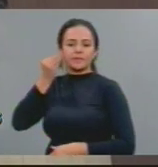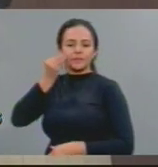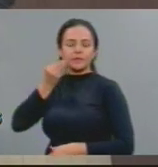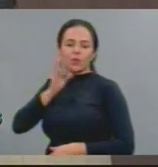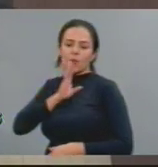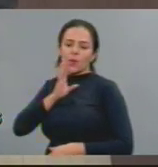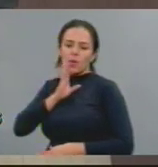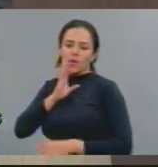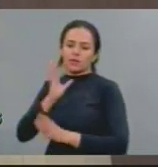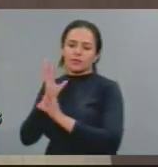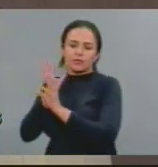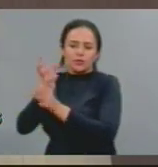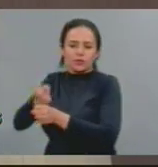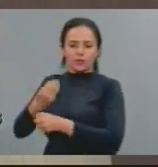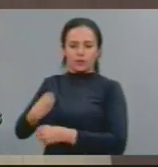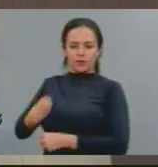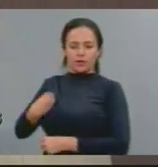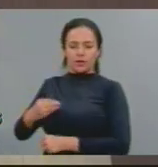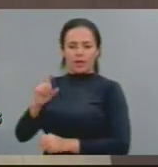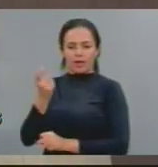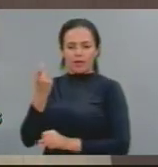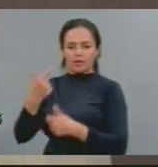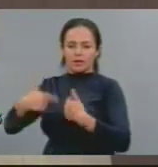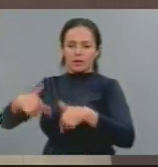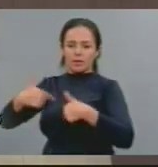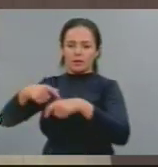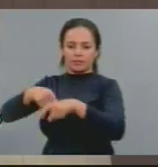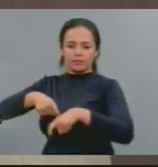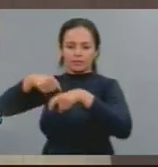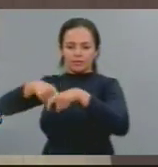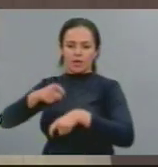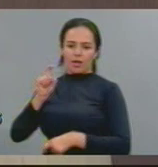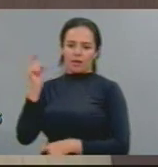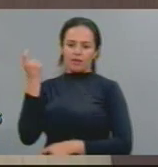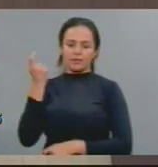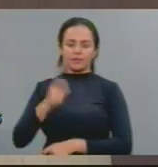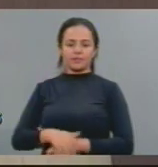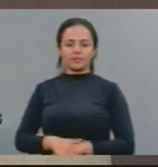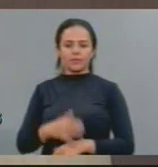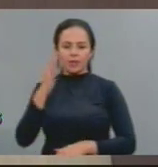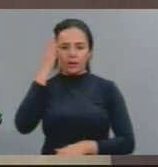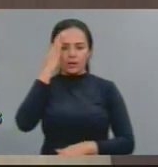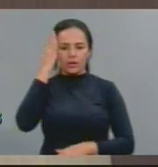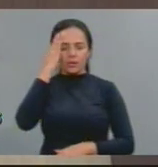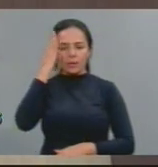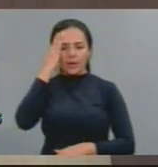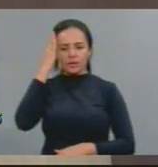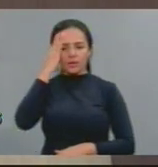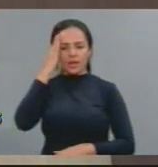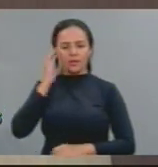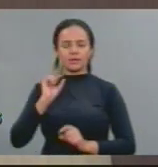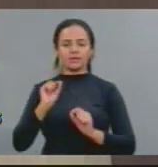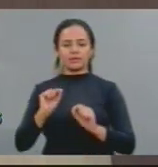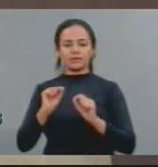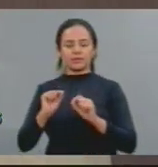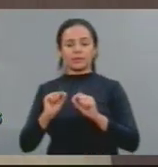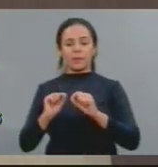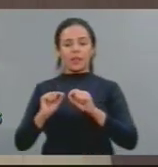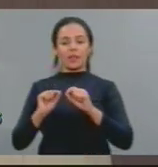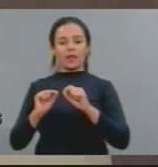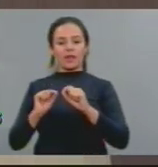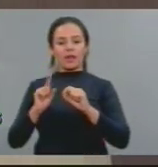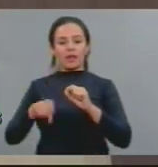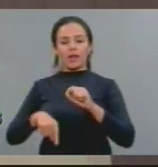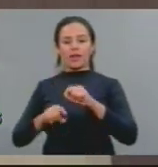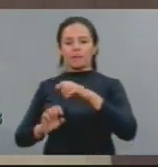trabalhador rural, que nós sabemos que o patronato neste país, historicamente, há séculos, ele tem